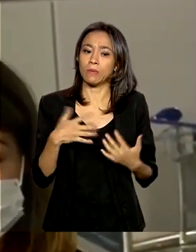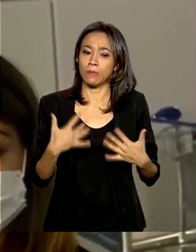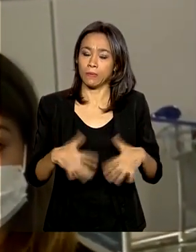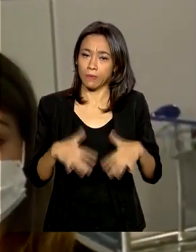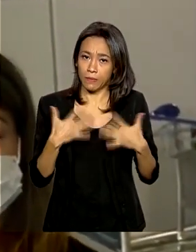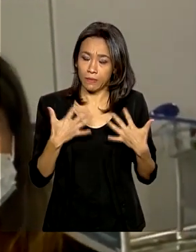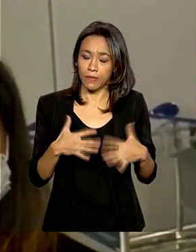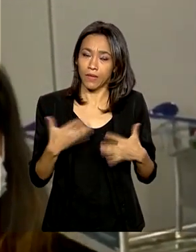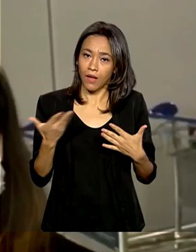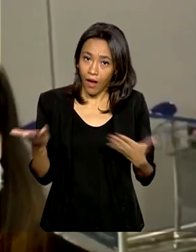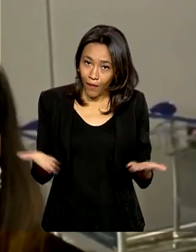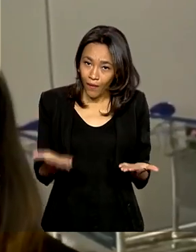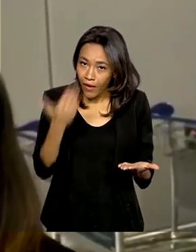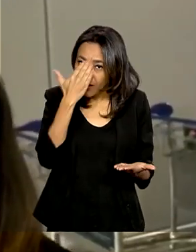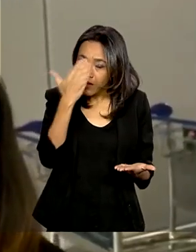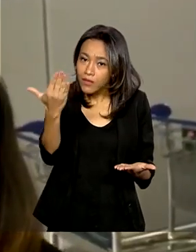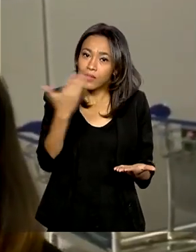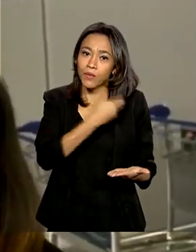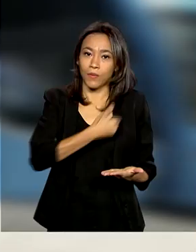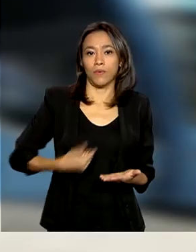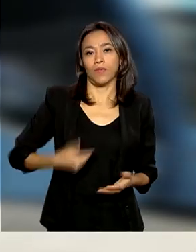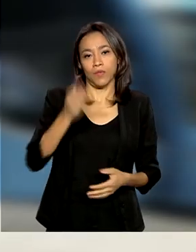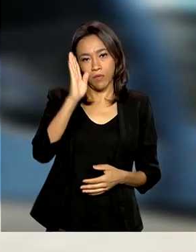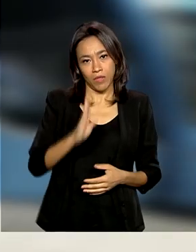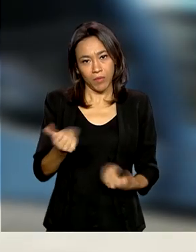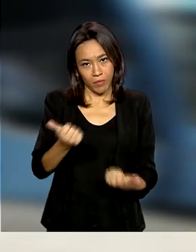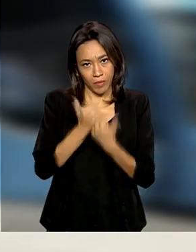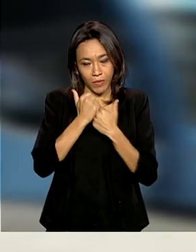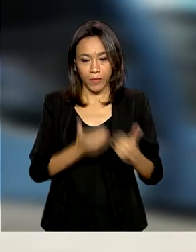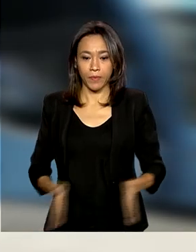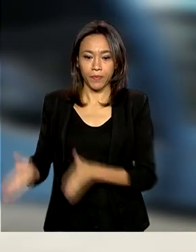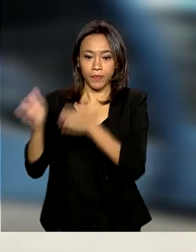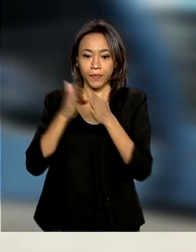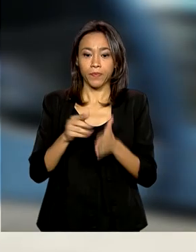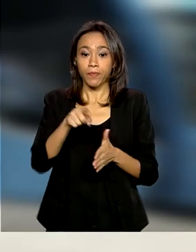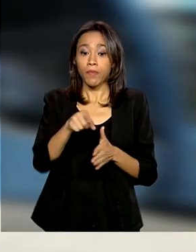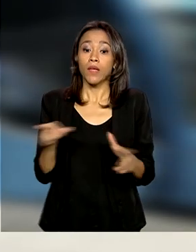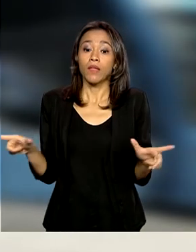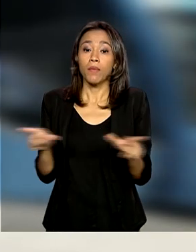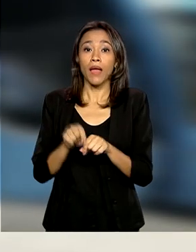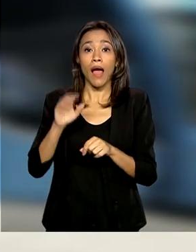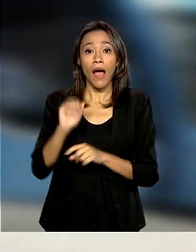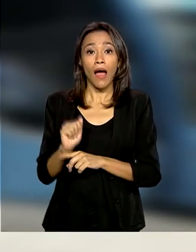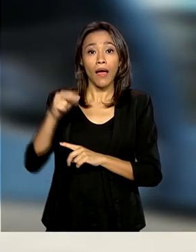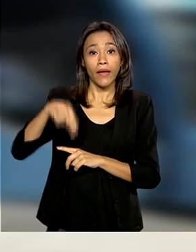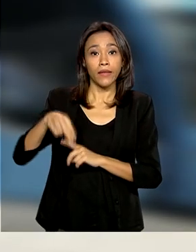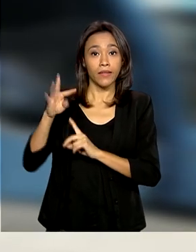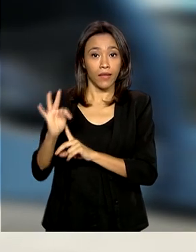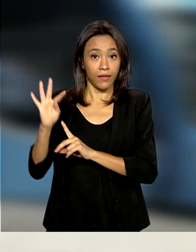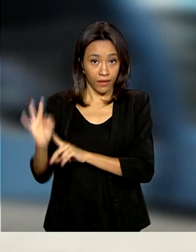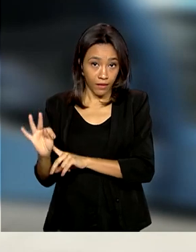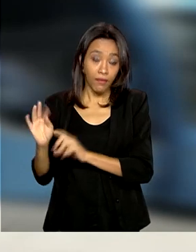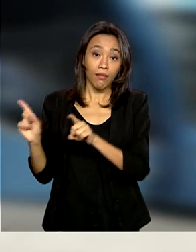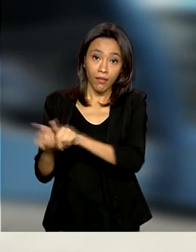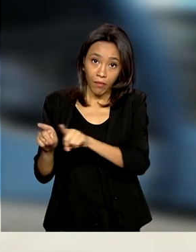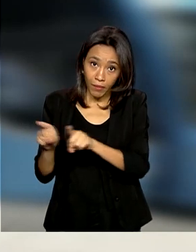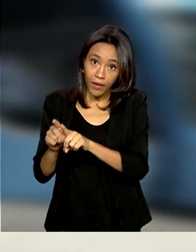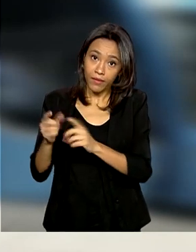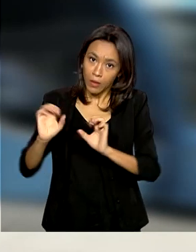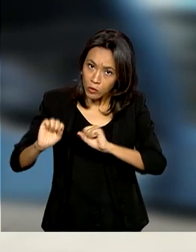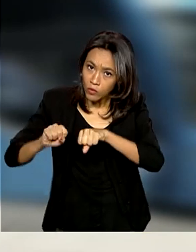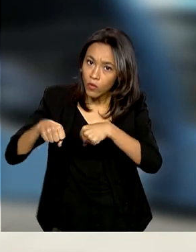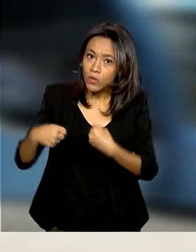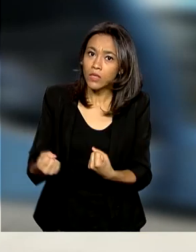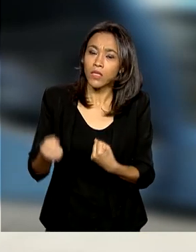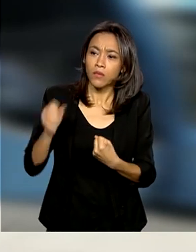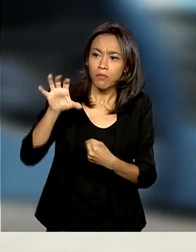Desde já eu gostaria de agradecer o governo brasileiro pelo apoio. A Agência Nacional de Transportes Terrestres, a NTT, também está neste esforço de